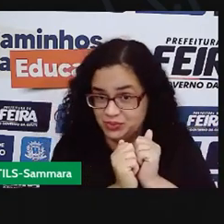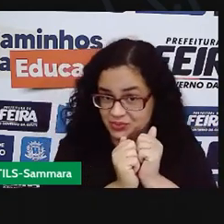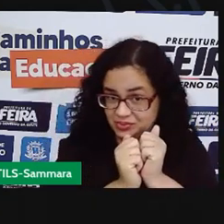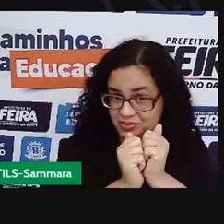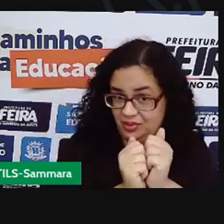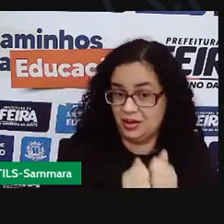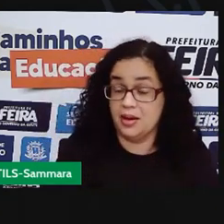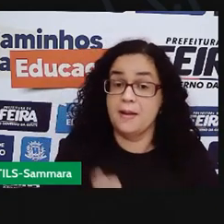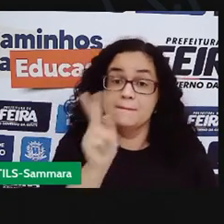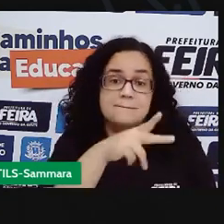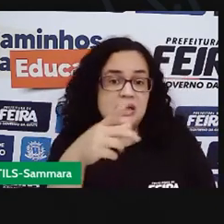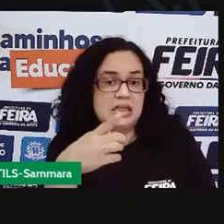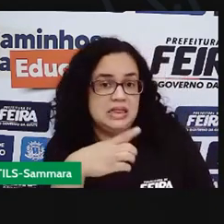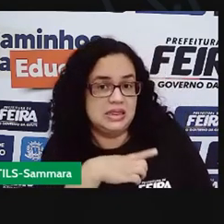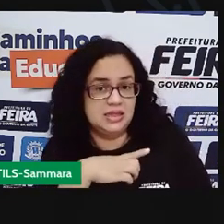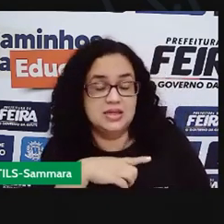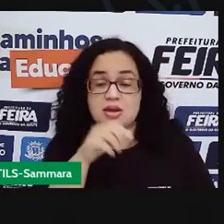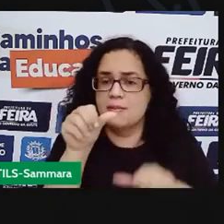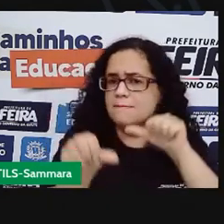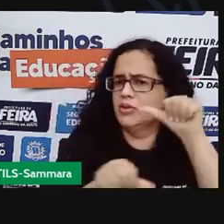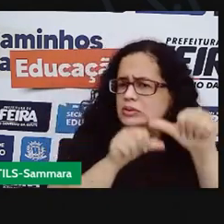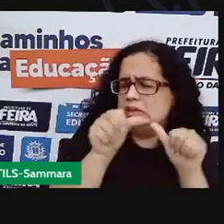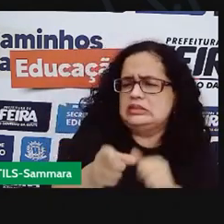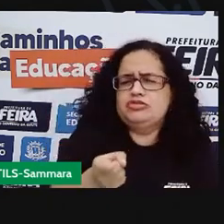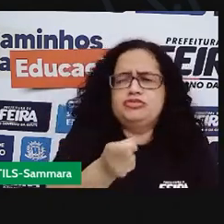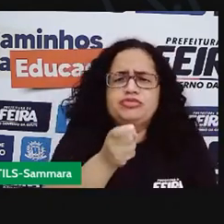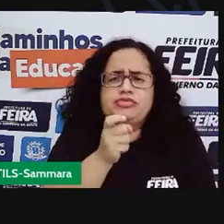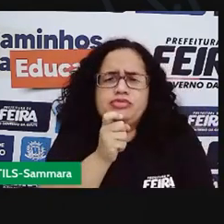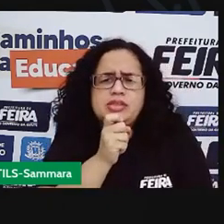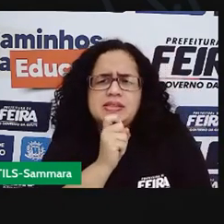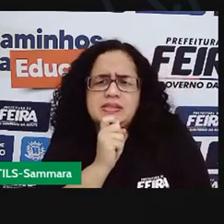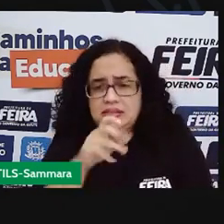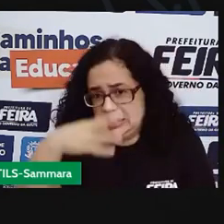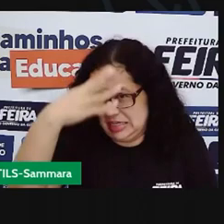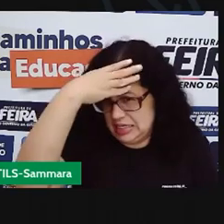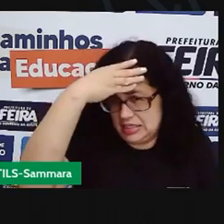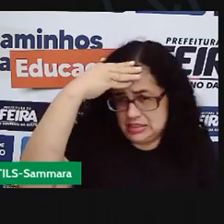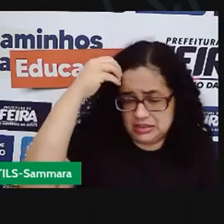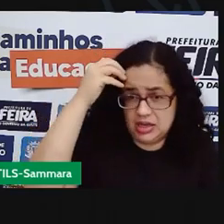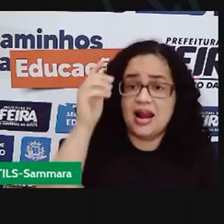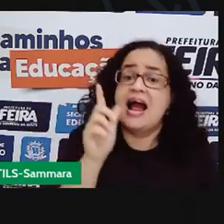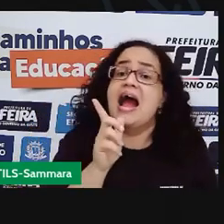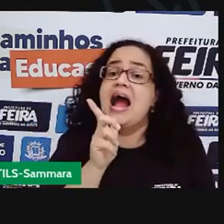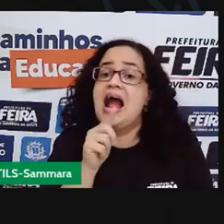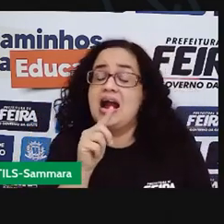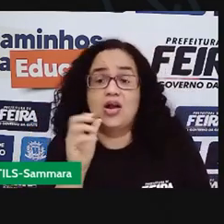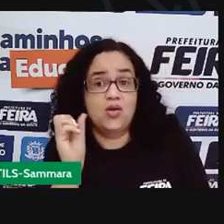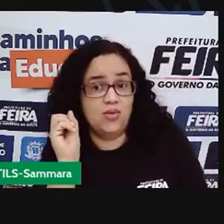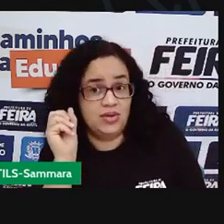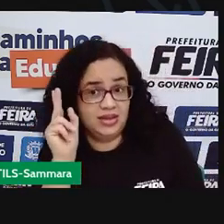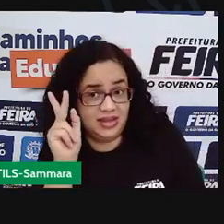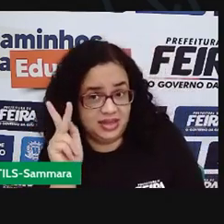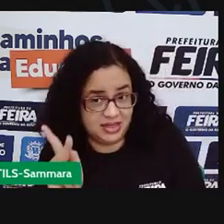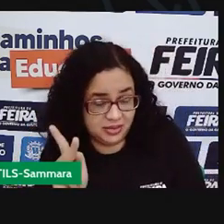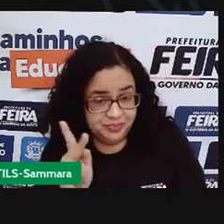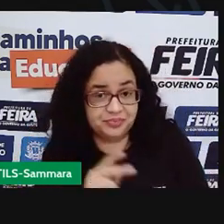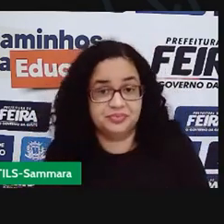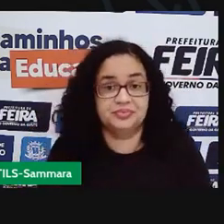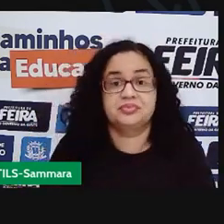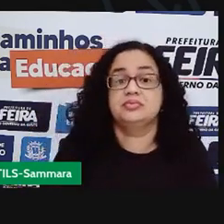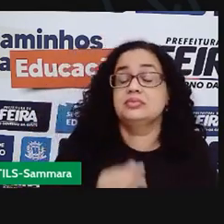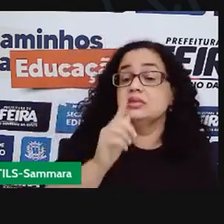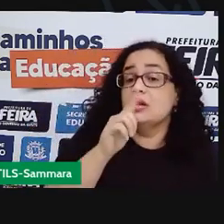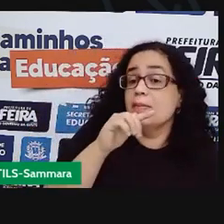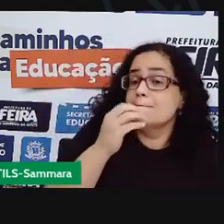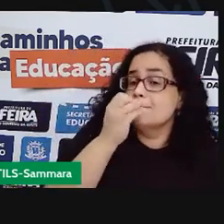Não é porque o tempo tá mudando e tá ficando frio que você vai esquecer de tomar água, tá bom? Então deixa a garrafinha, você